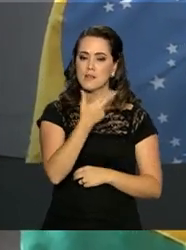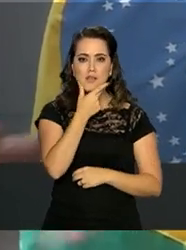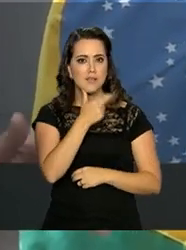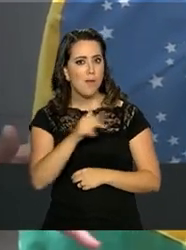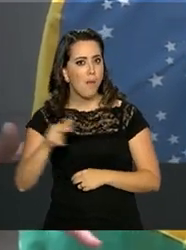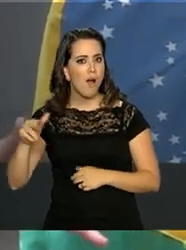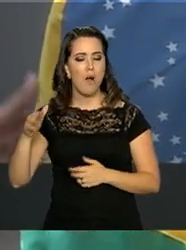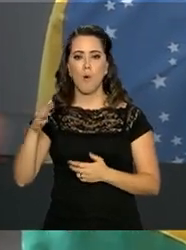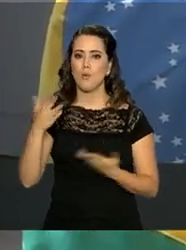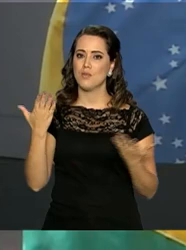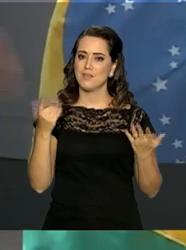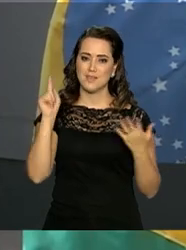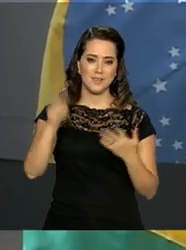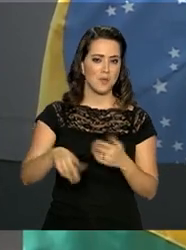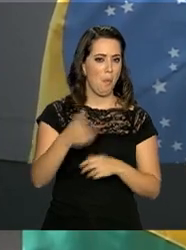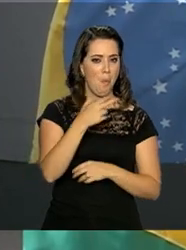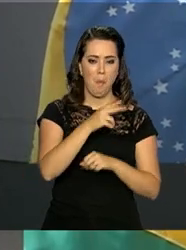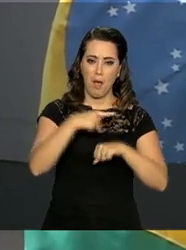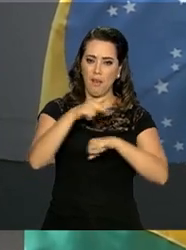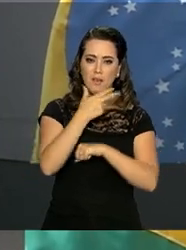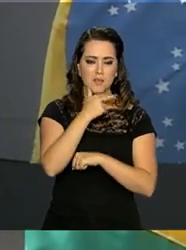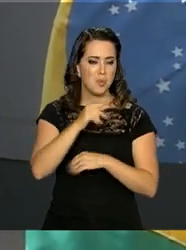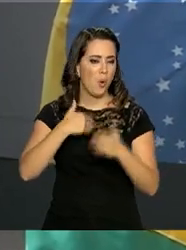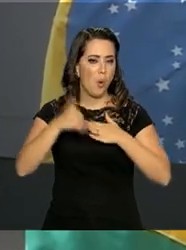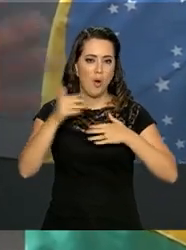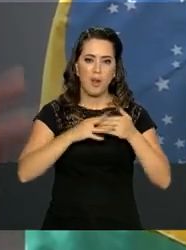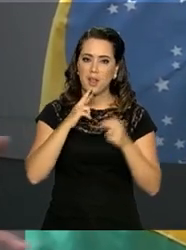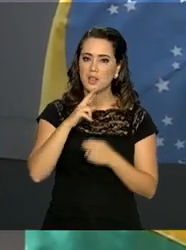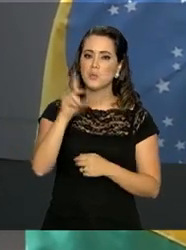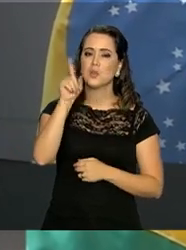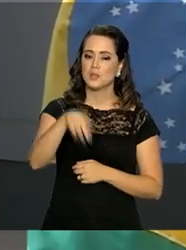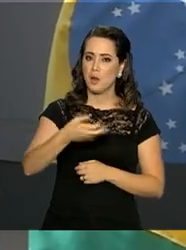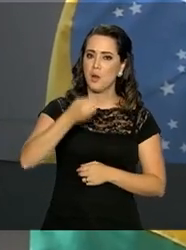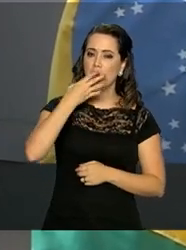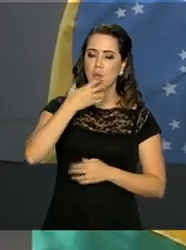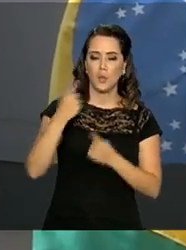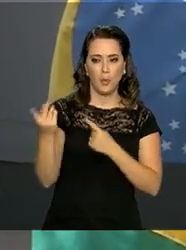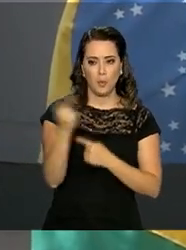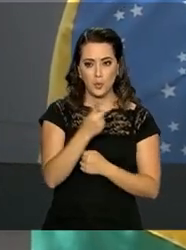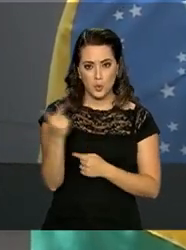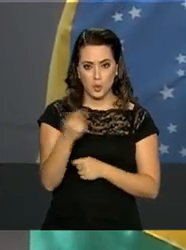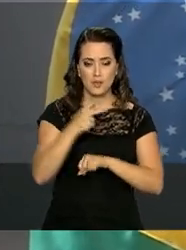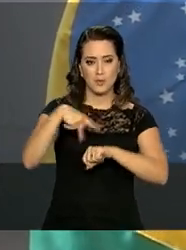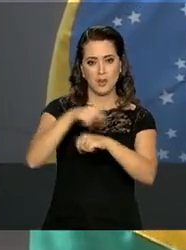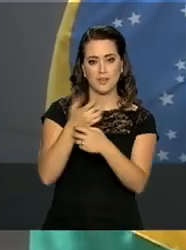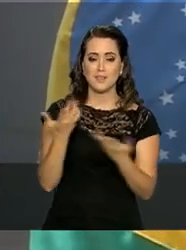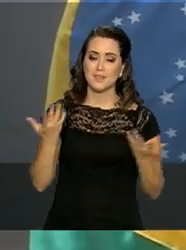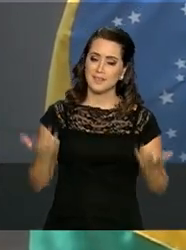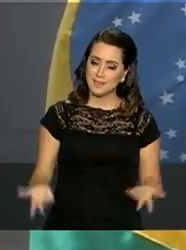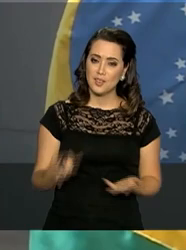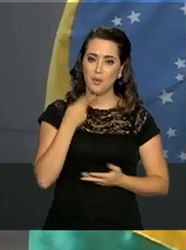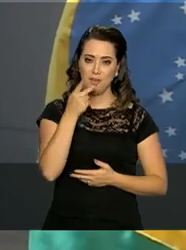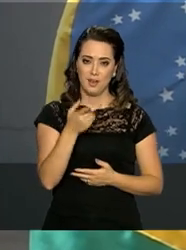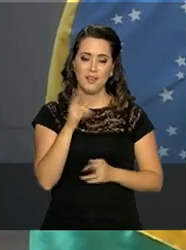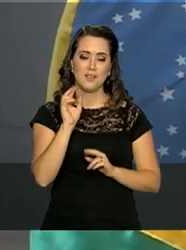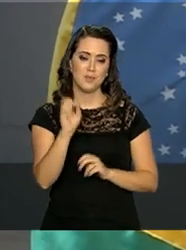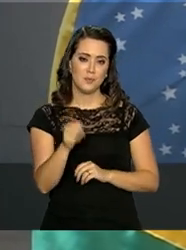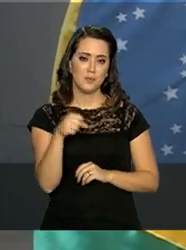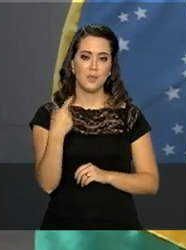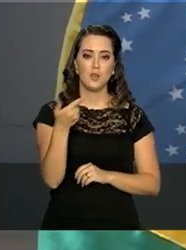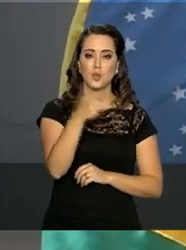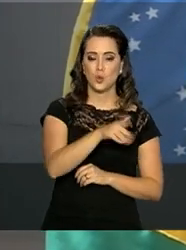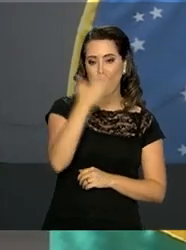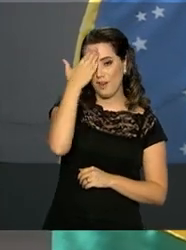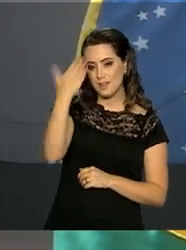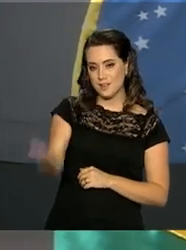E entre países irmãos, seja qual for o resultado, será sempre favorável a ambos. Isto é que eu quero deixar claro. Portanto, eu quero novamente